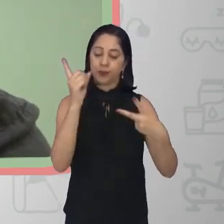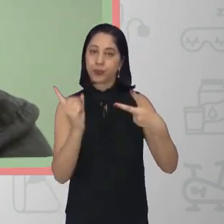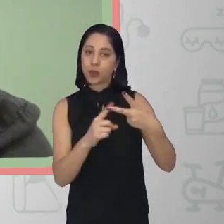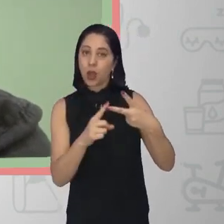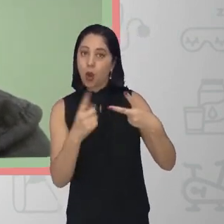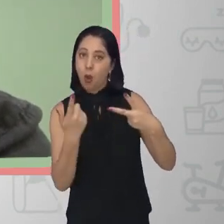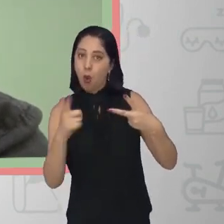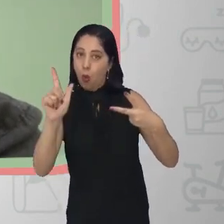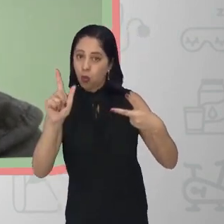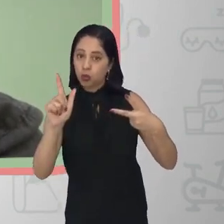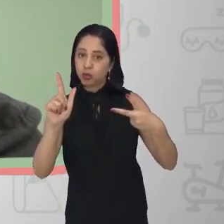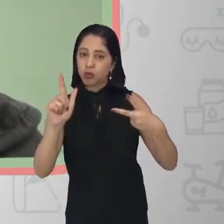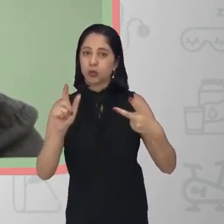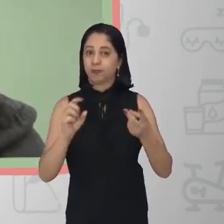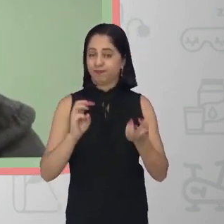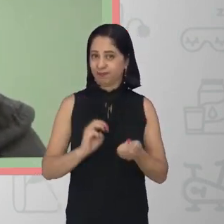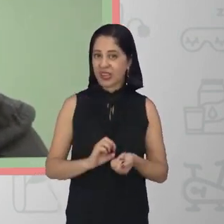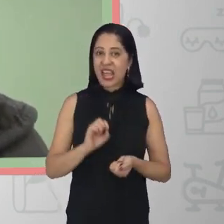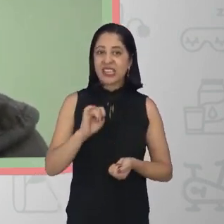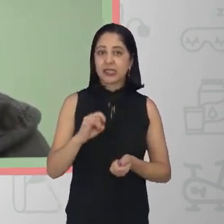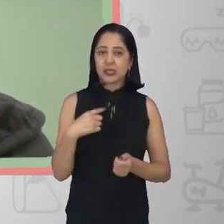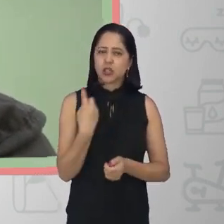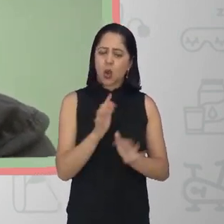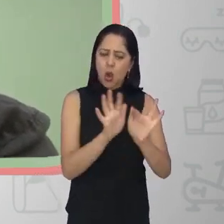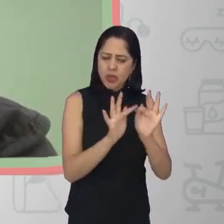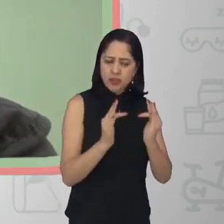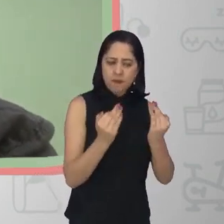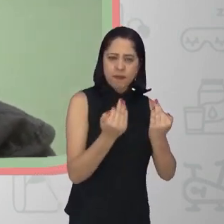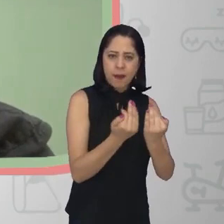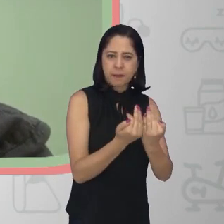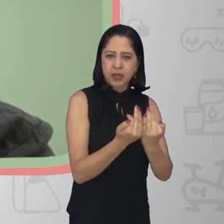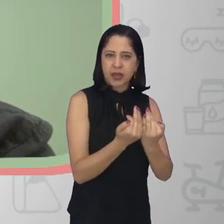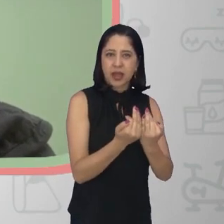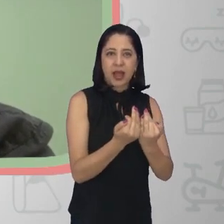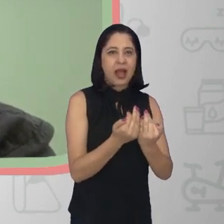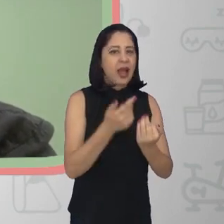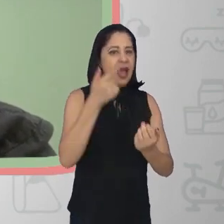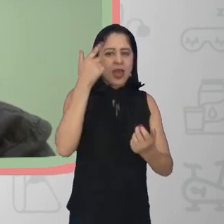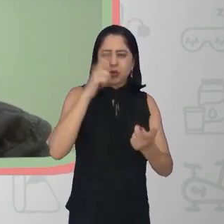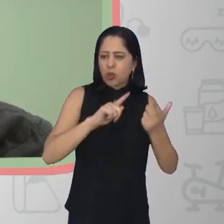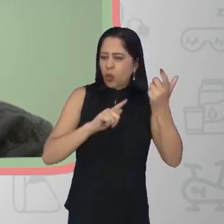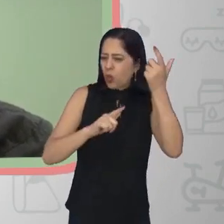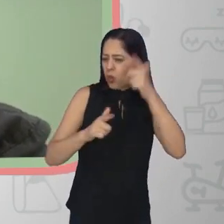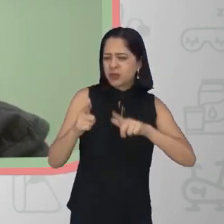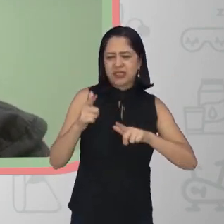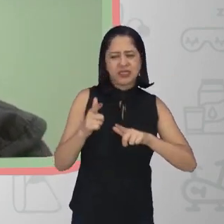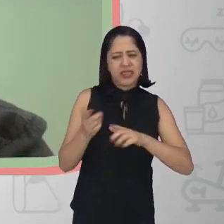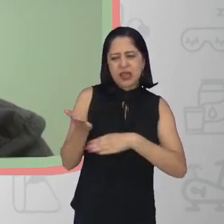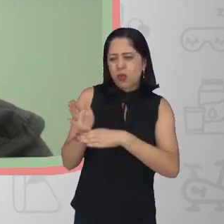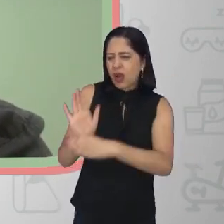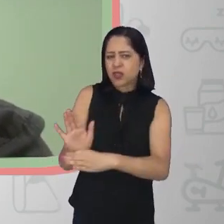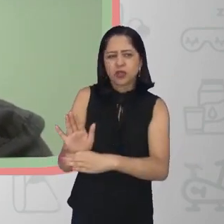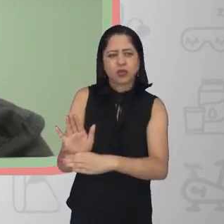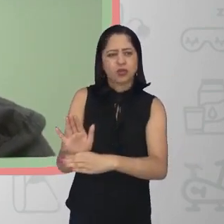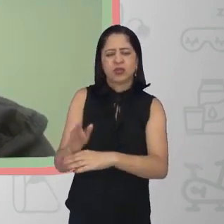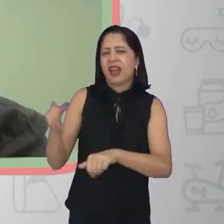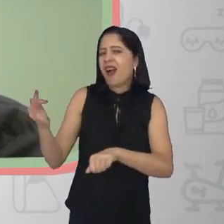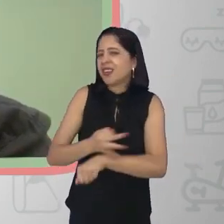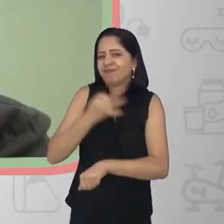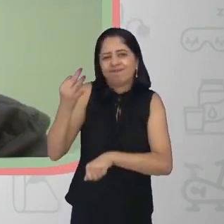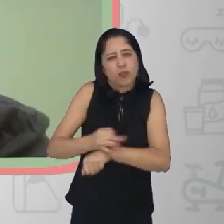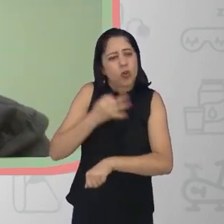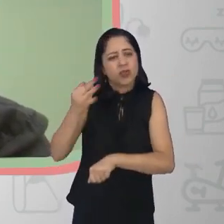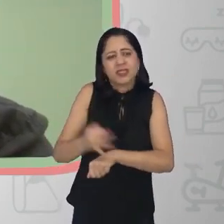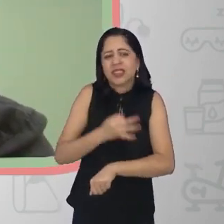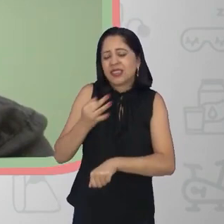motivo seria quando nós, familiares, a gente não está dando conta desse sintoma. E tudo bem não dar conta. Porque,